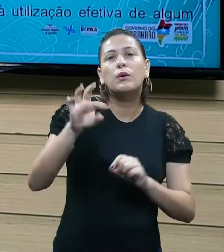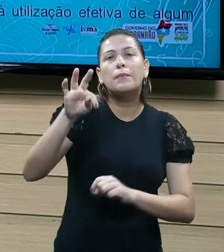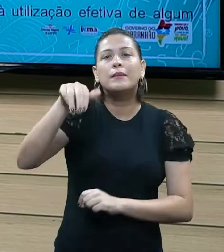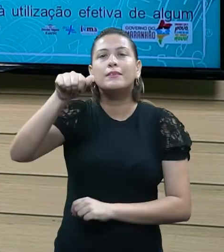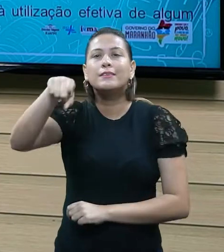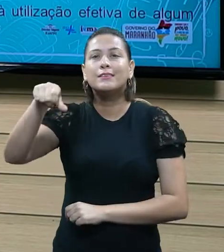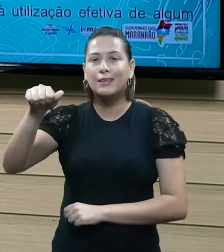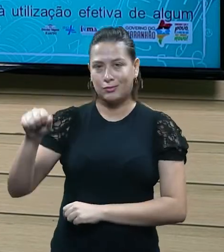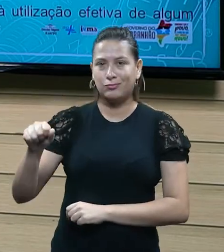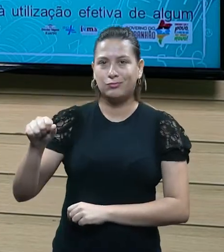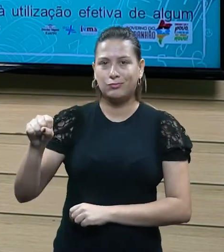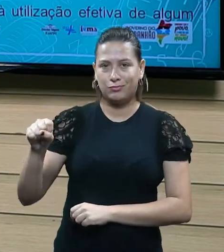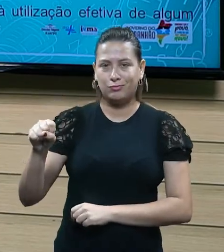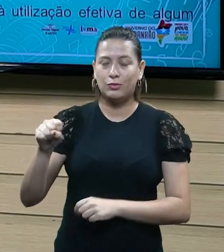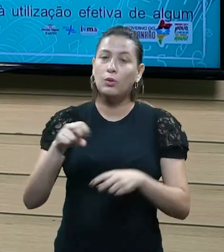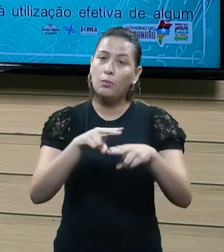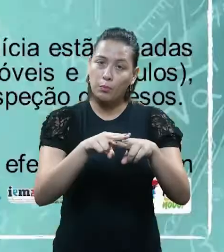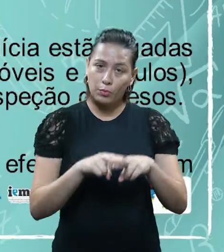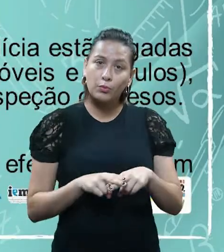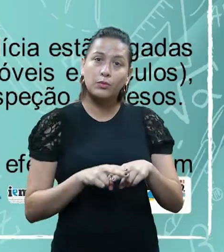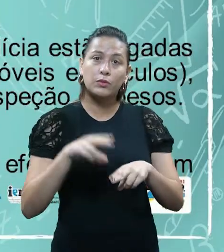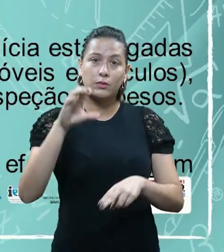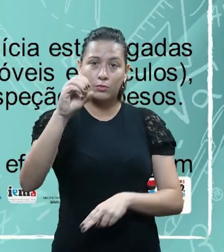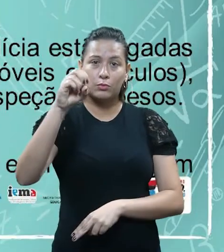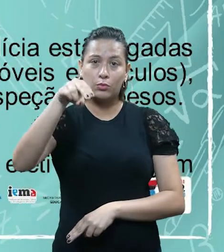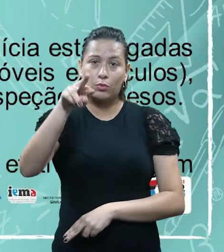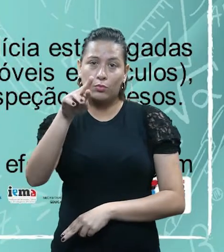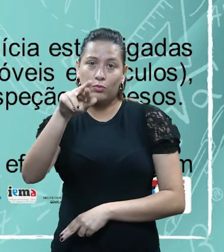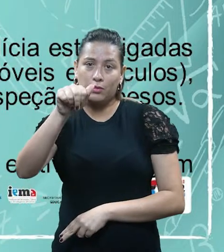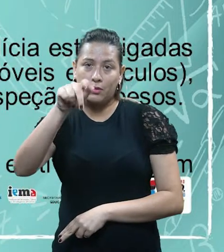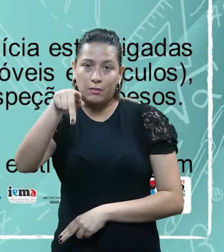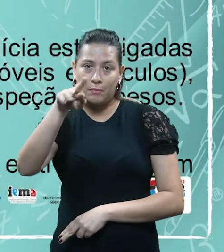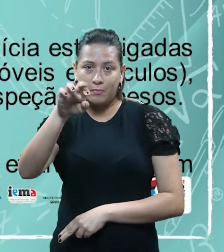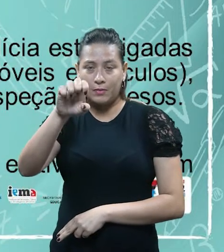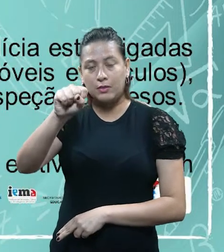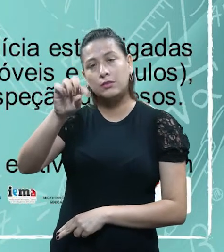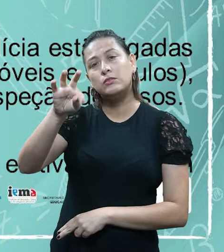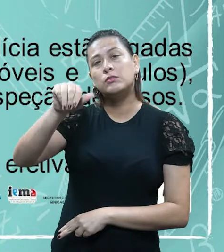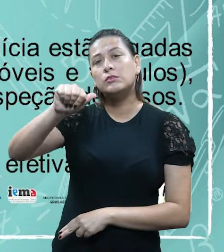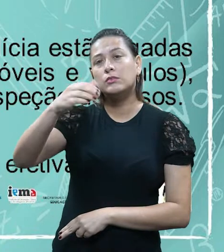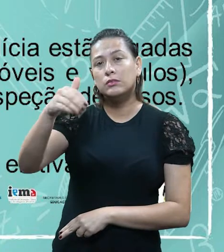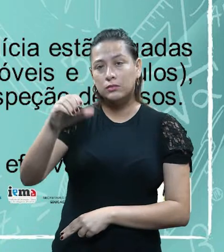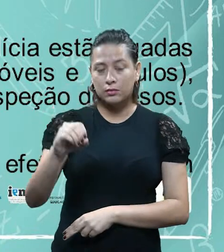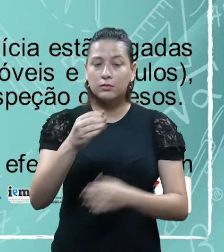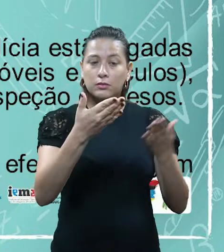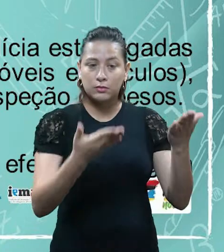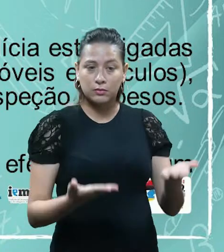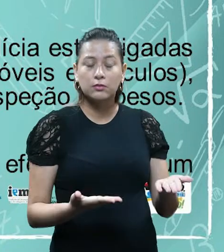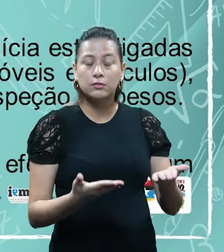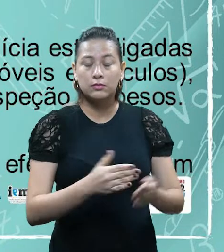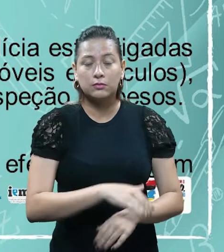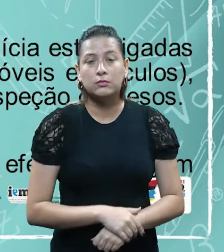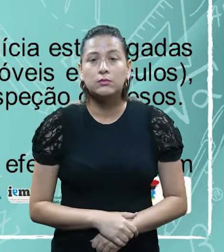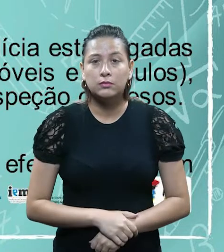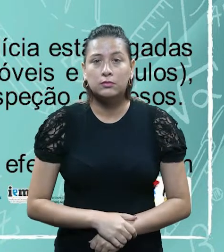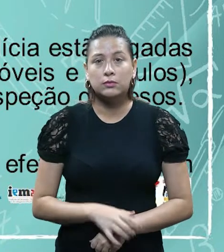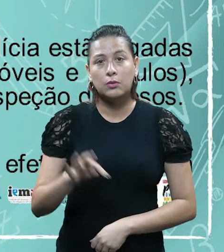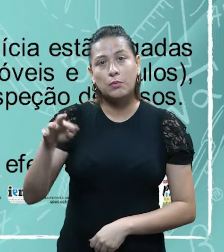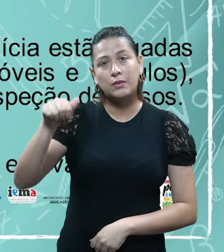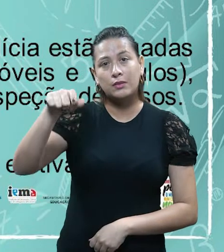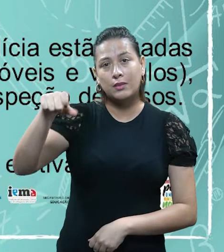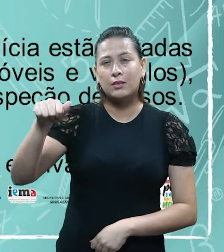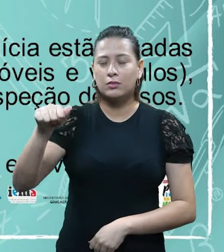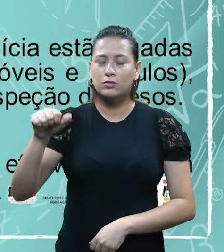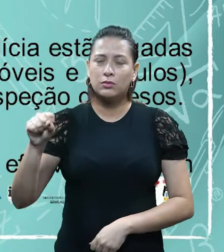de fato, é uma contraprestação, como vocês podem observar. Já as taxas de serviço público, né, elas se referem à utilização efetiva de algum serviço,